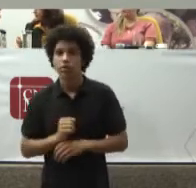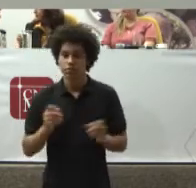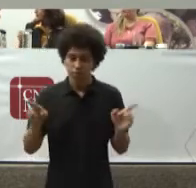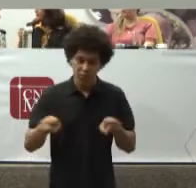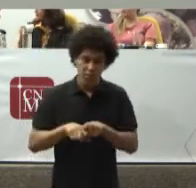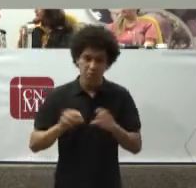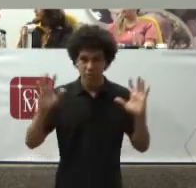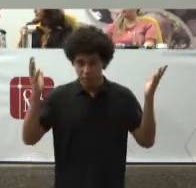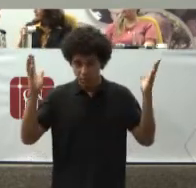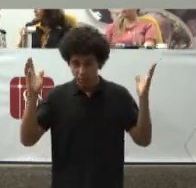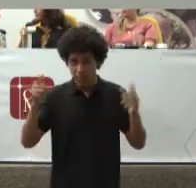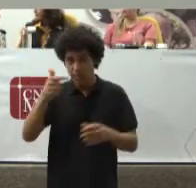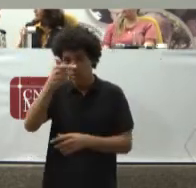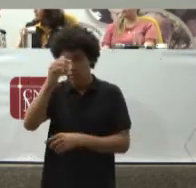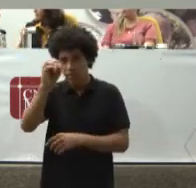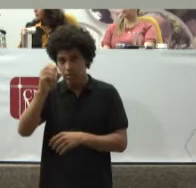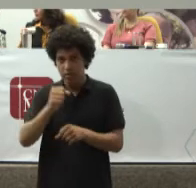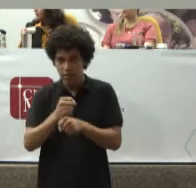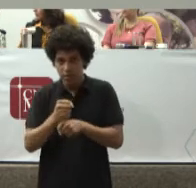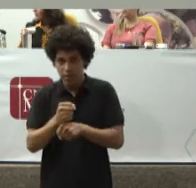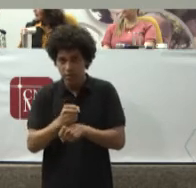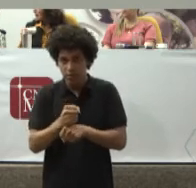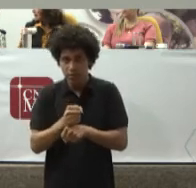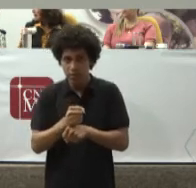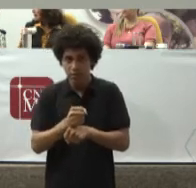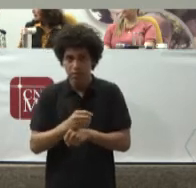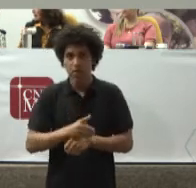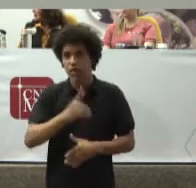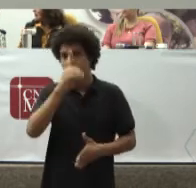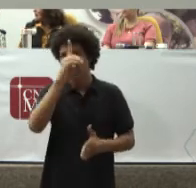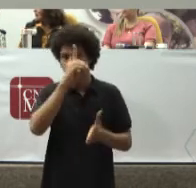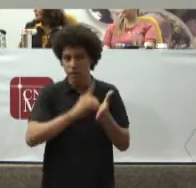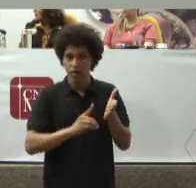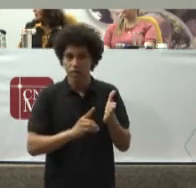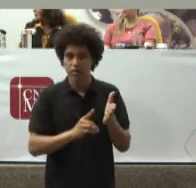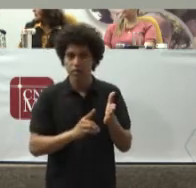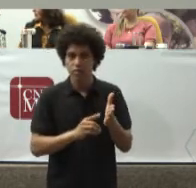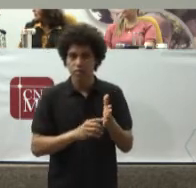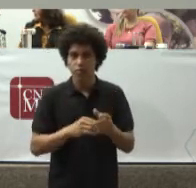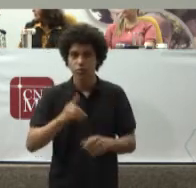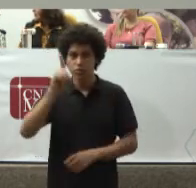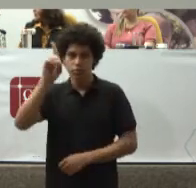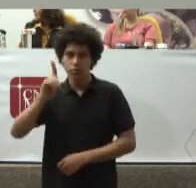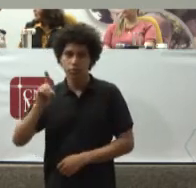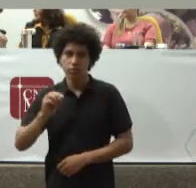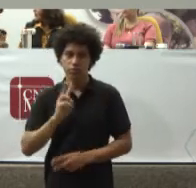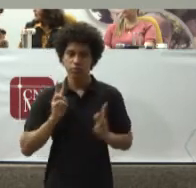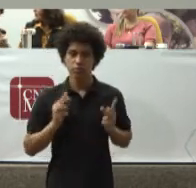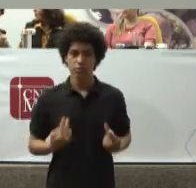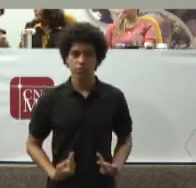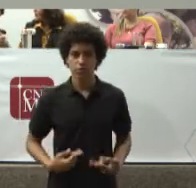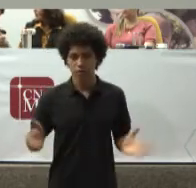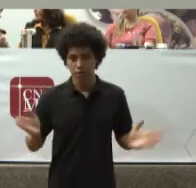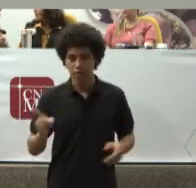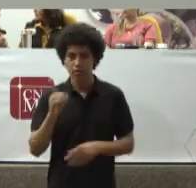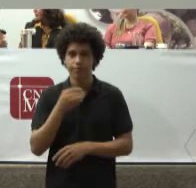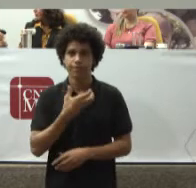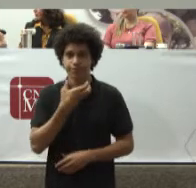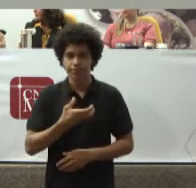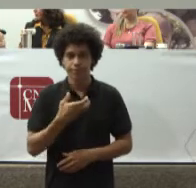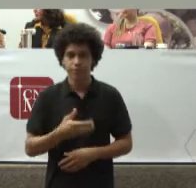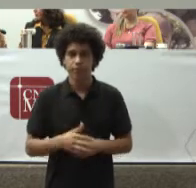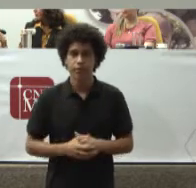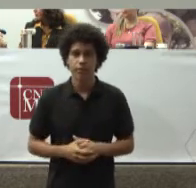Também Os 70 anos Da declaração Universal de direitos humanos Estamos agora No mês de dezembro Por que que Esses documentos